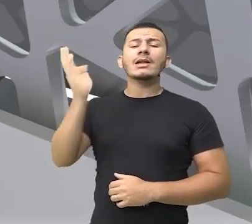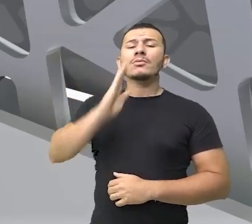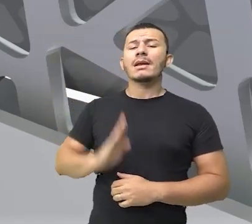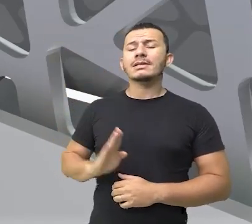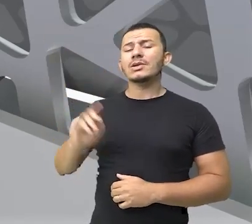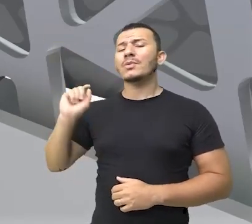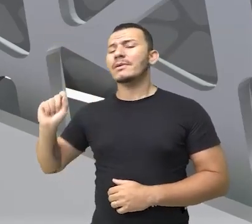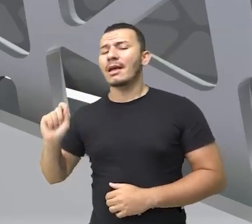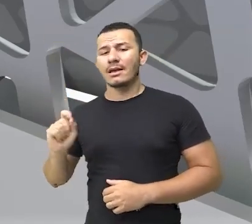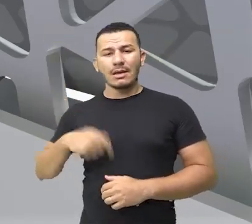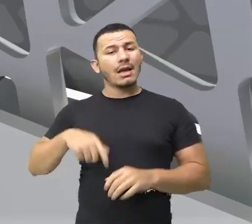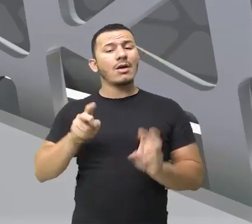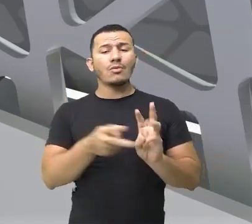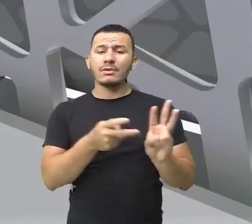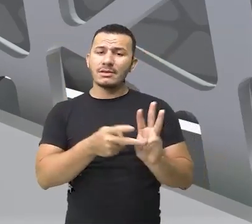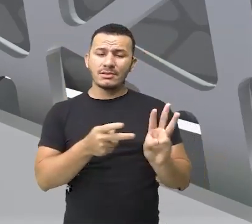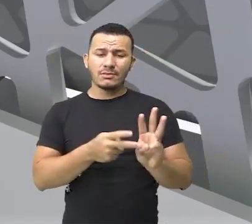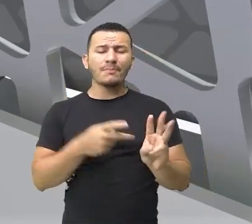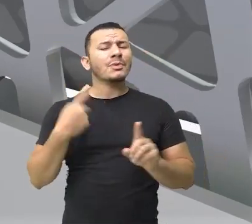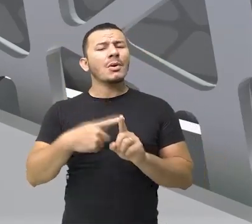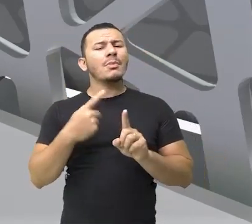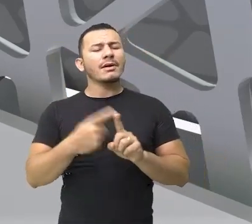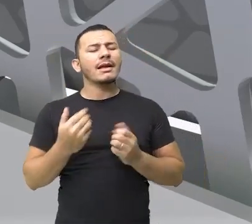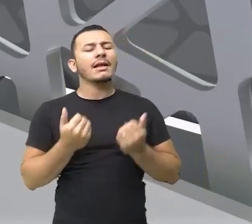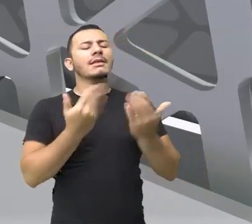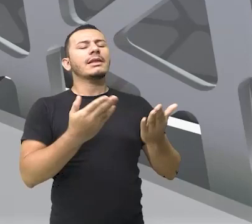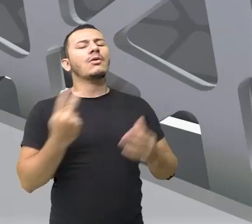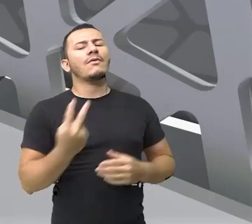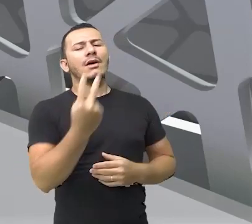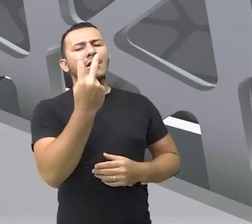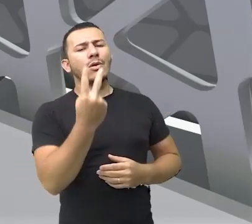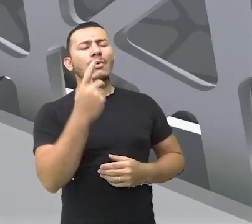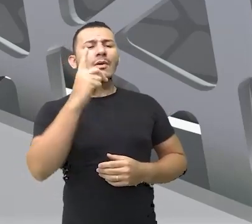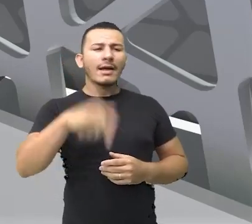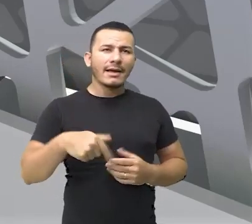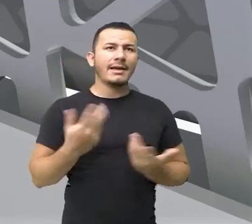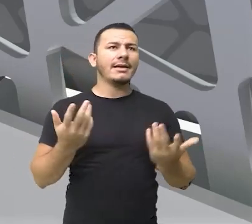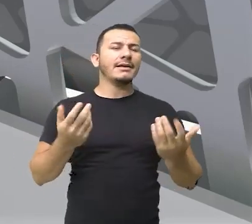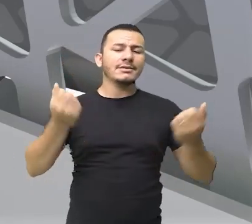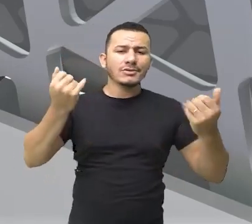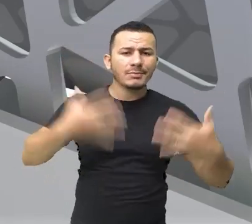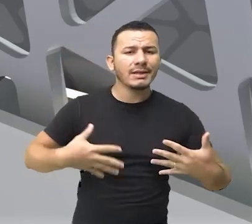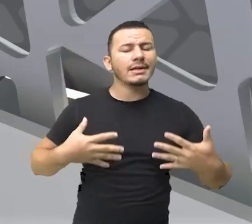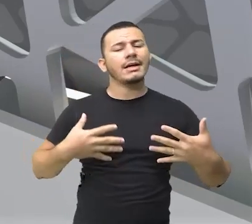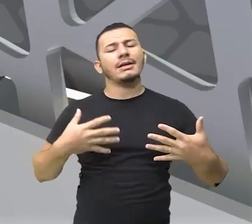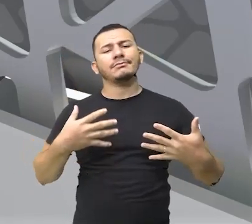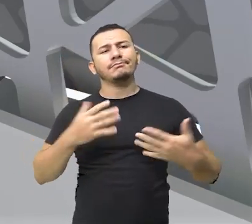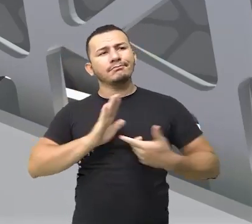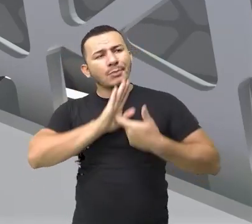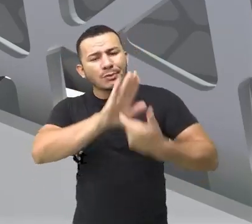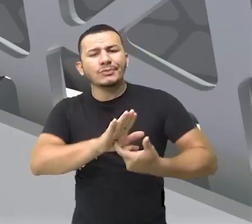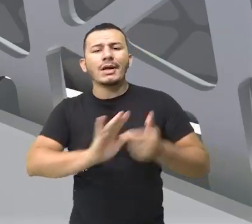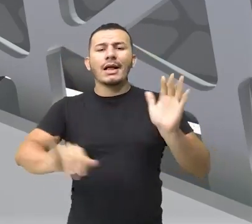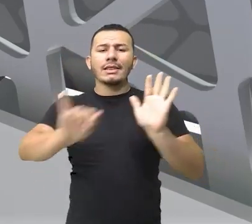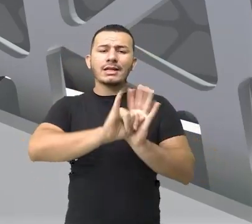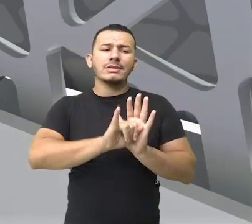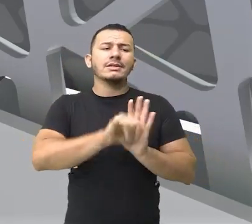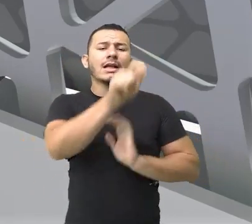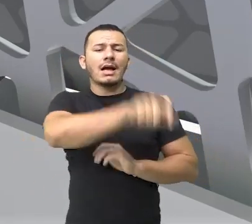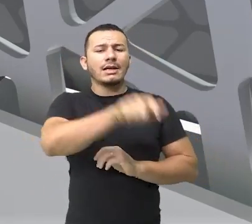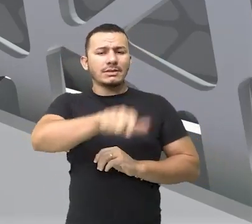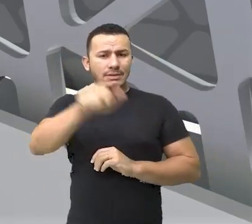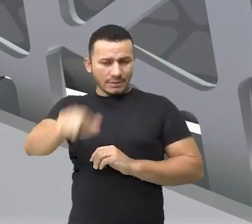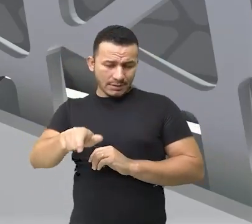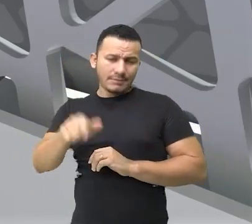valorizar o índio naquele período? Porque é uma forma de colocar, certo? Evidenciar identidade, a identidade